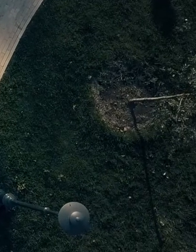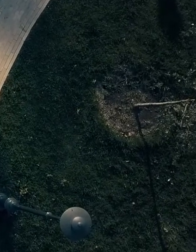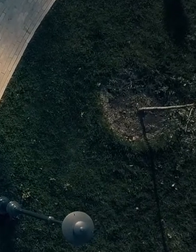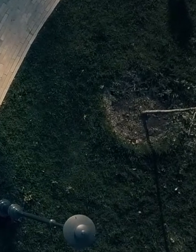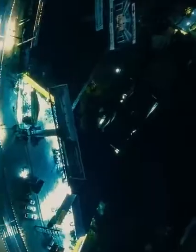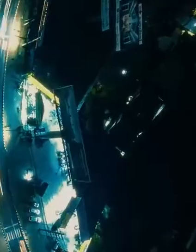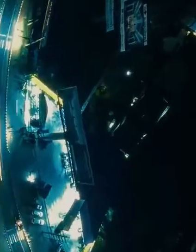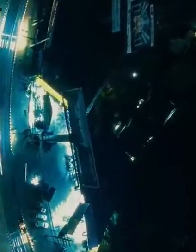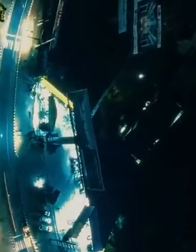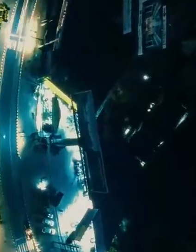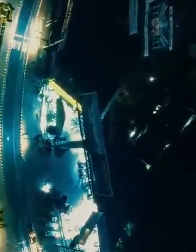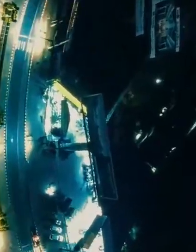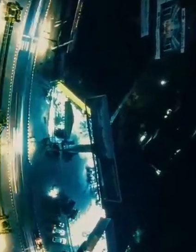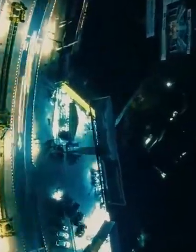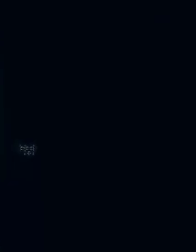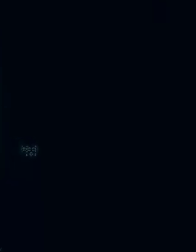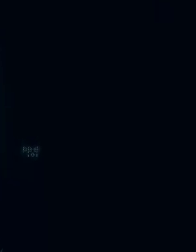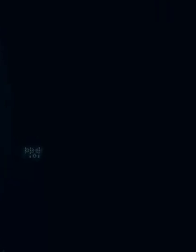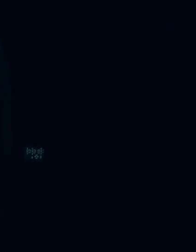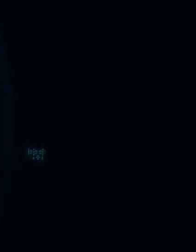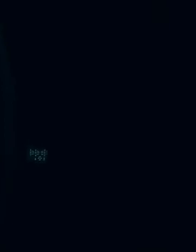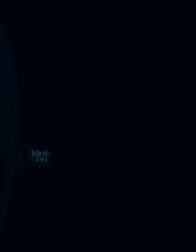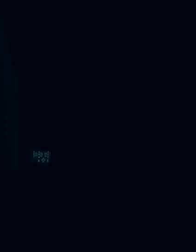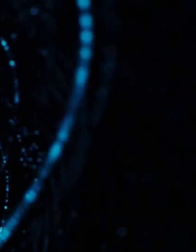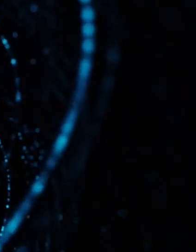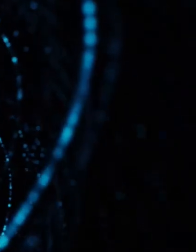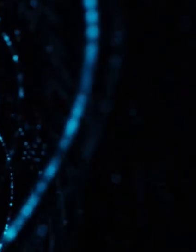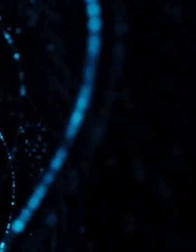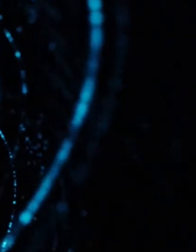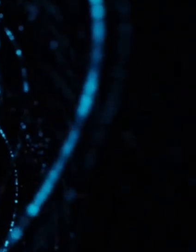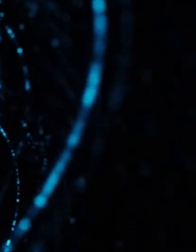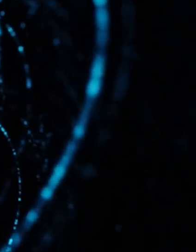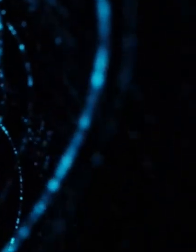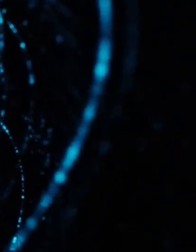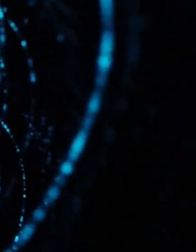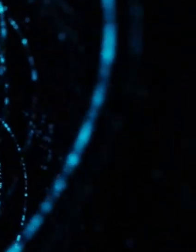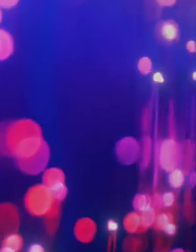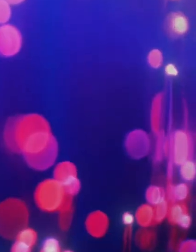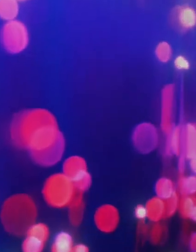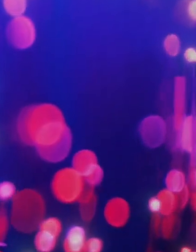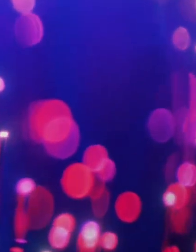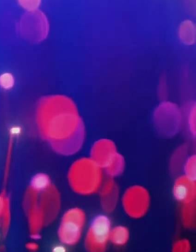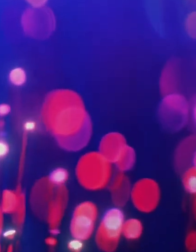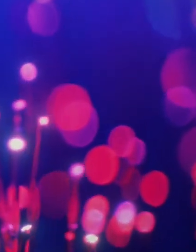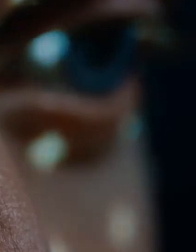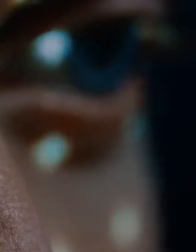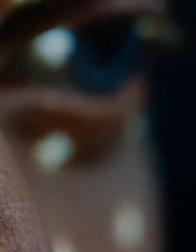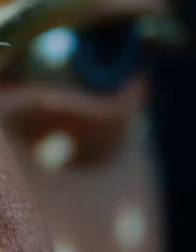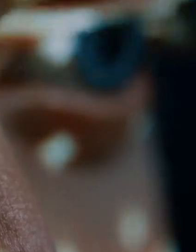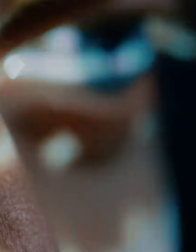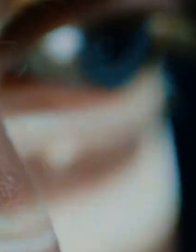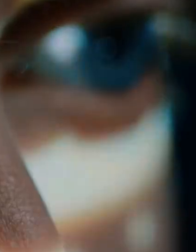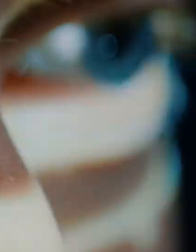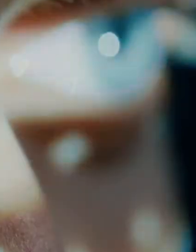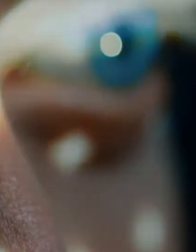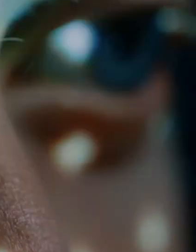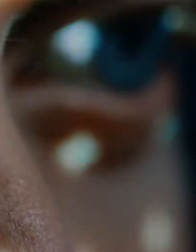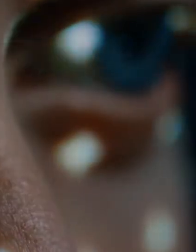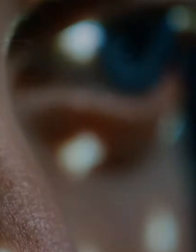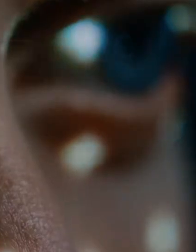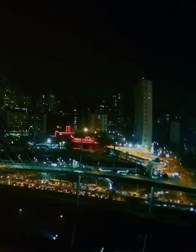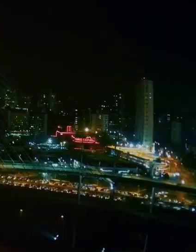A transformação dos minerais está na essência dos objetos e do modo de vida contemporâneo. A